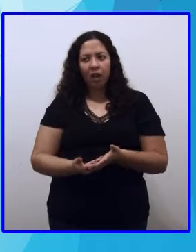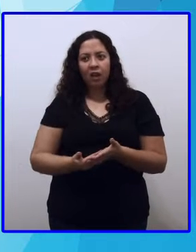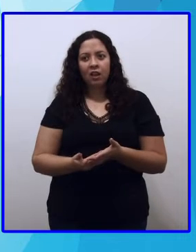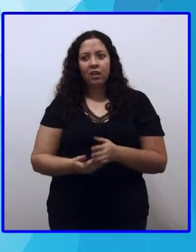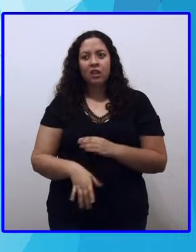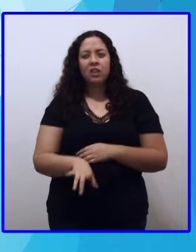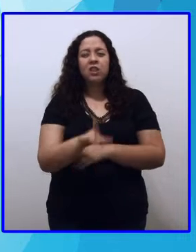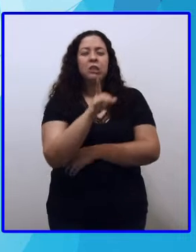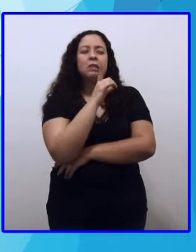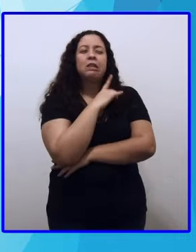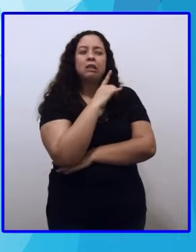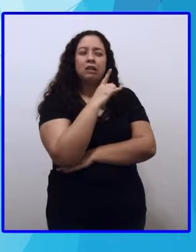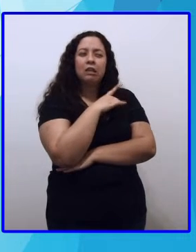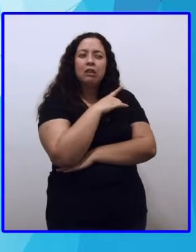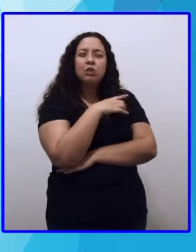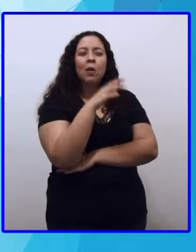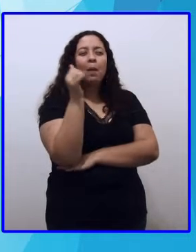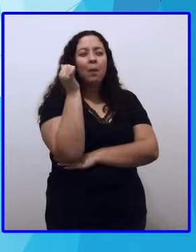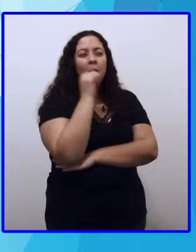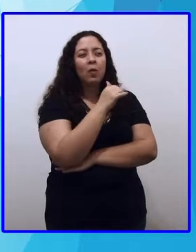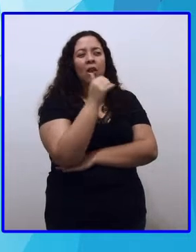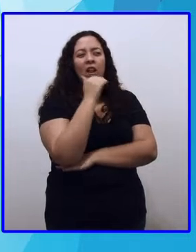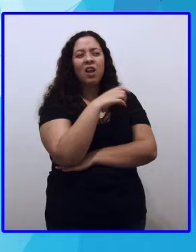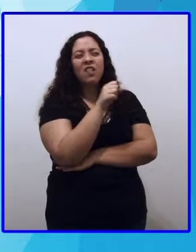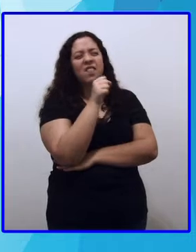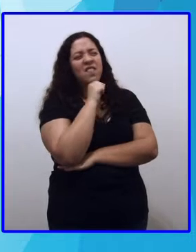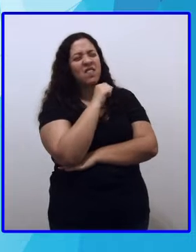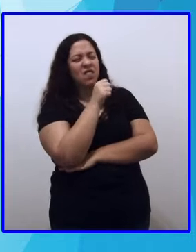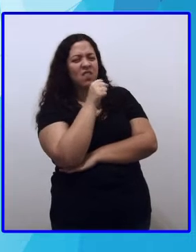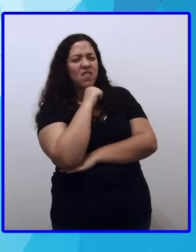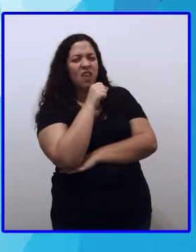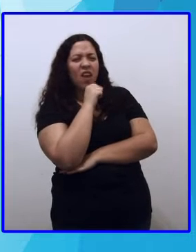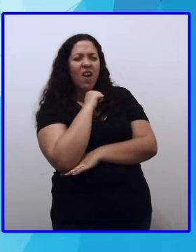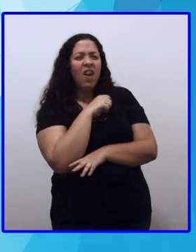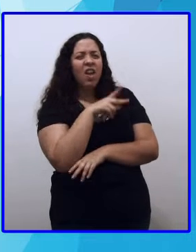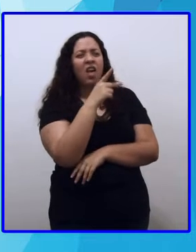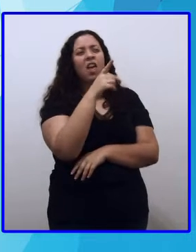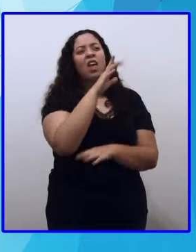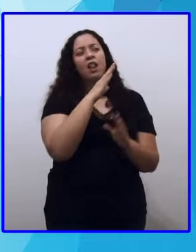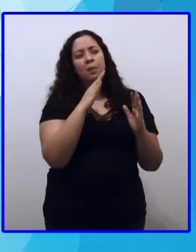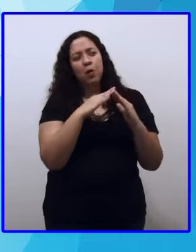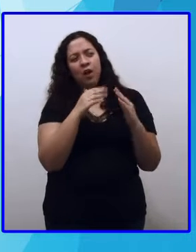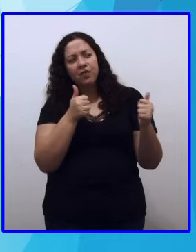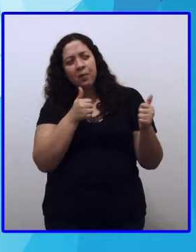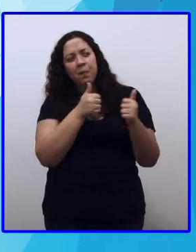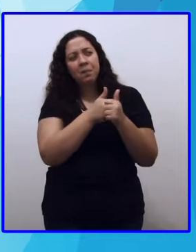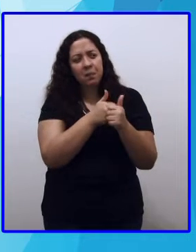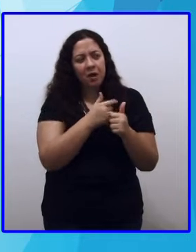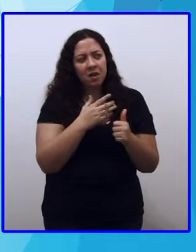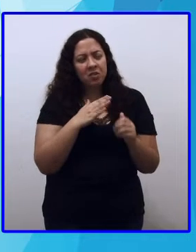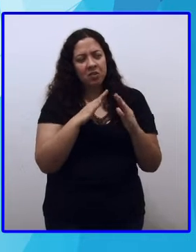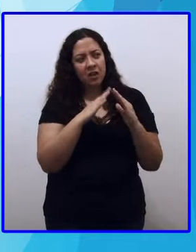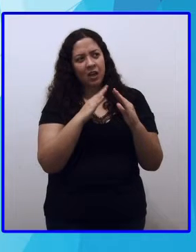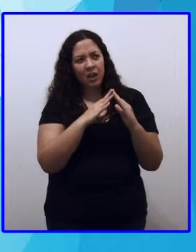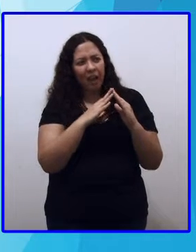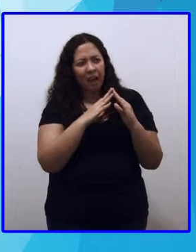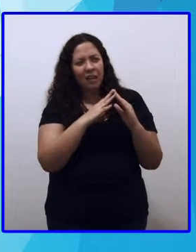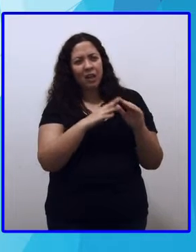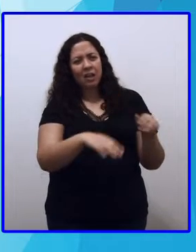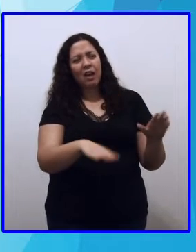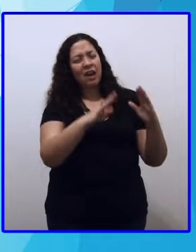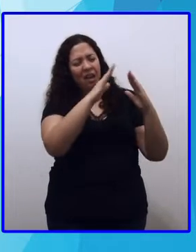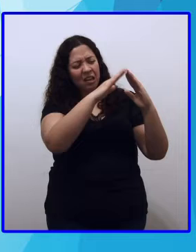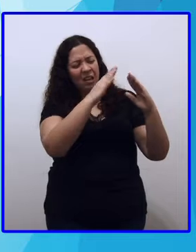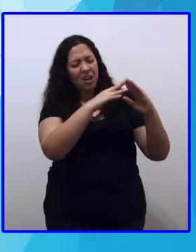para nós era uma mulher muito velha. Uma solterona que morava numa casinha caindo aos pedaços no